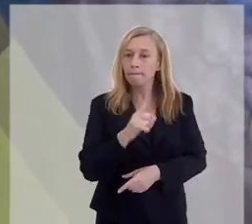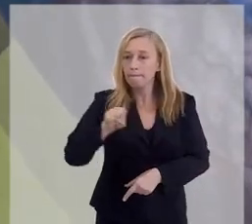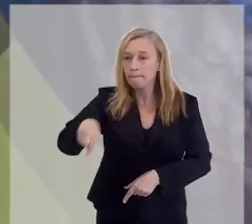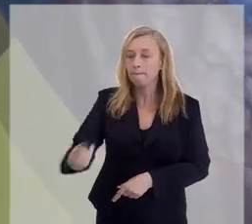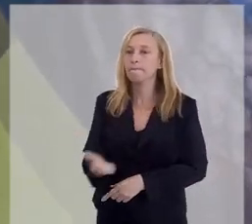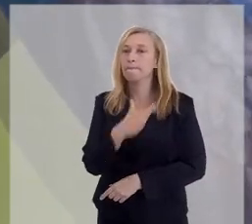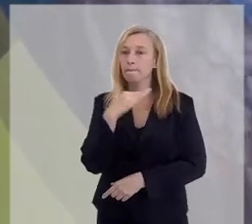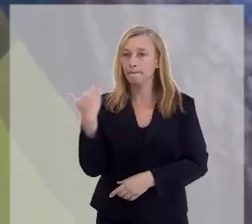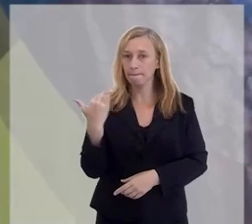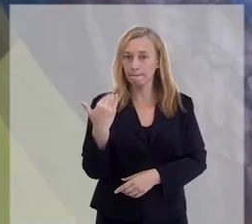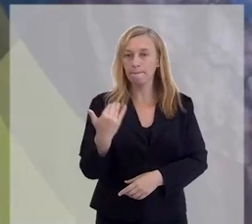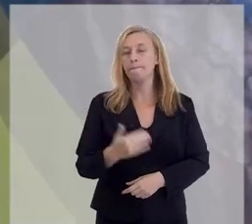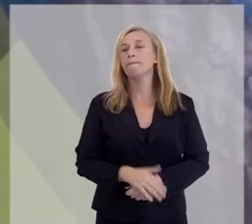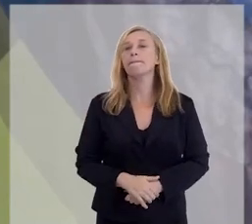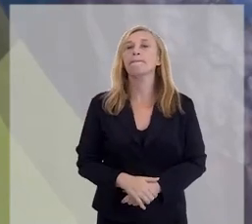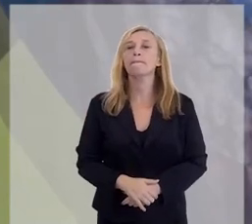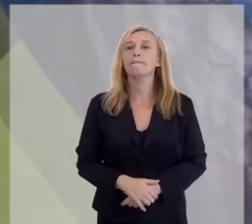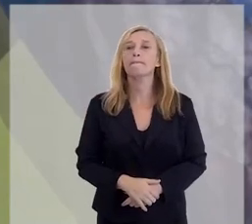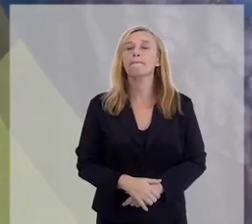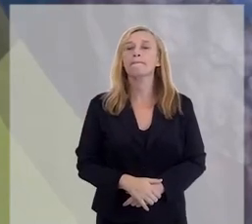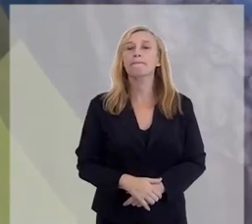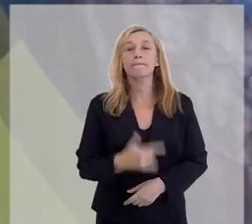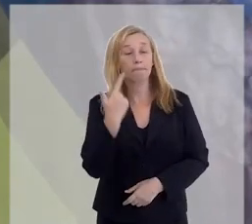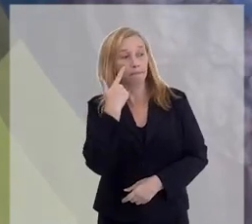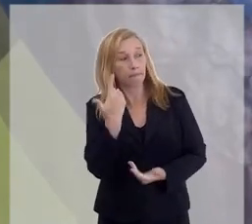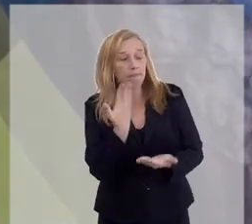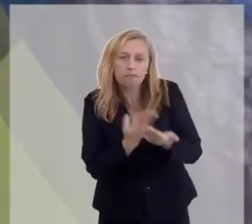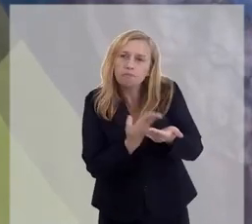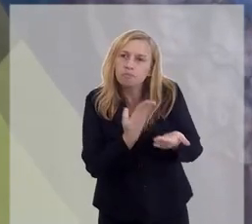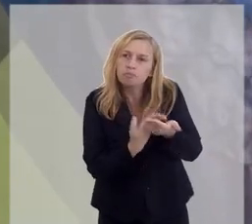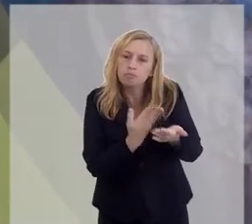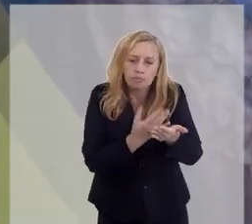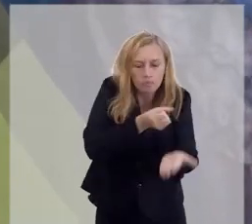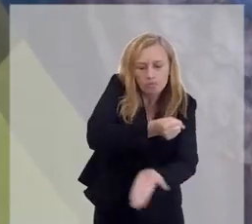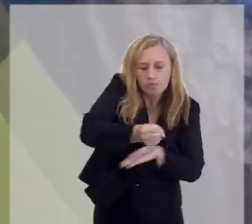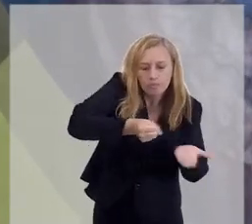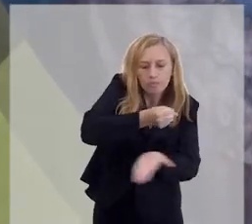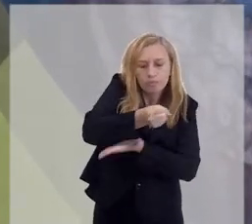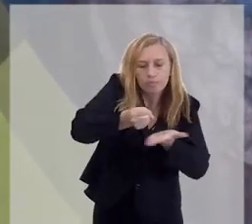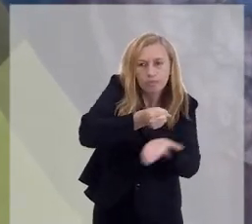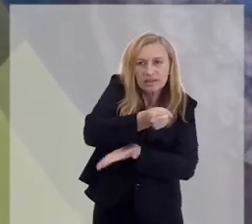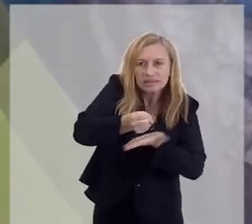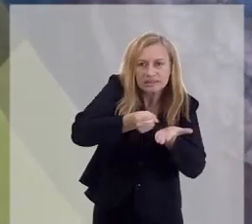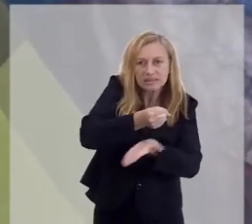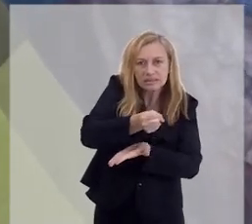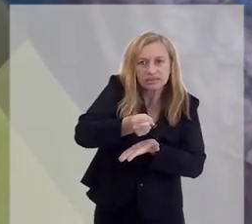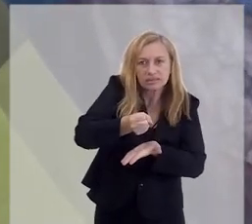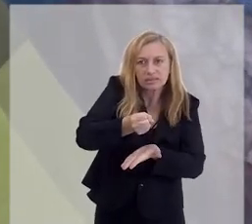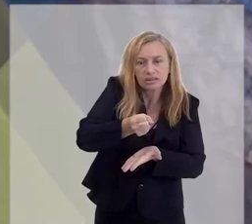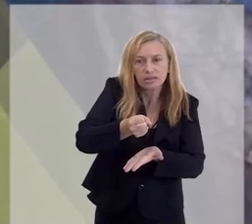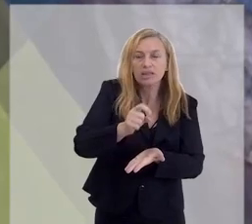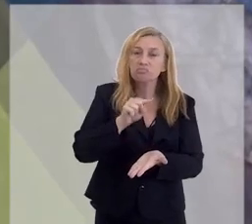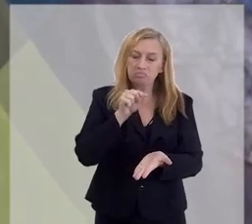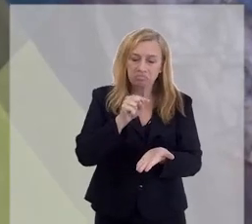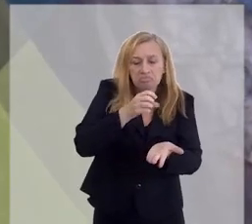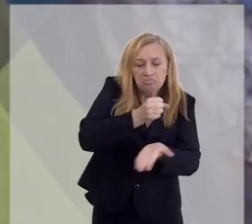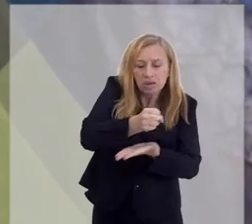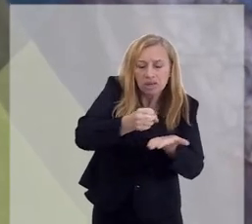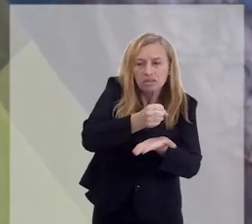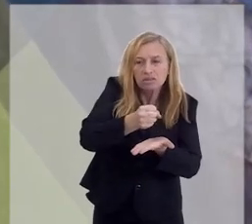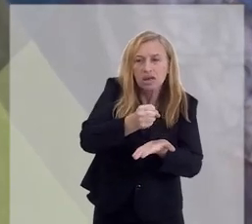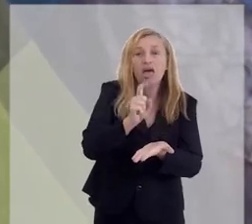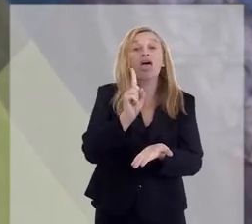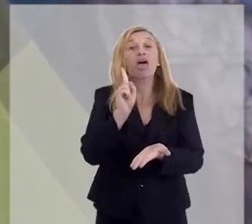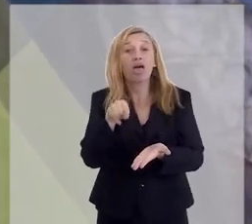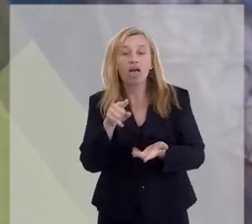Depois da Morte do Corpo Físico. E aí a gente compõe um estudo, uma base doutrinária, e essa